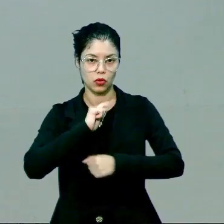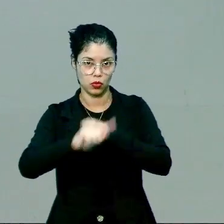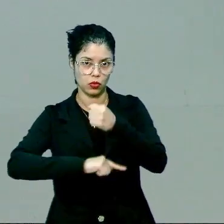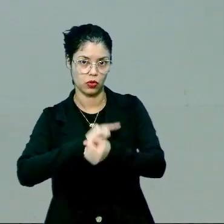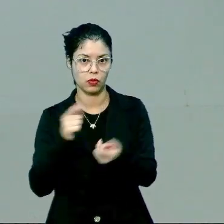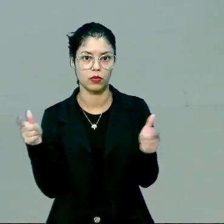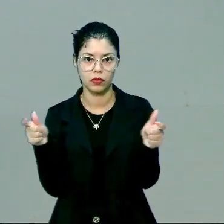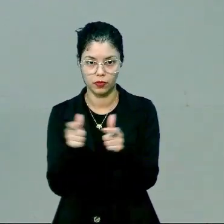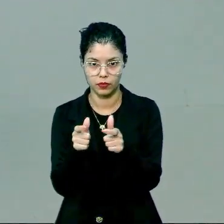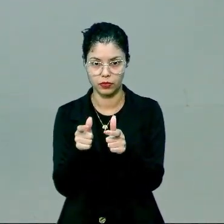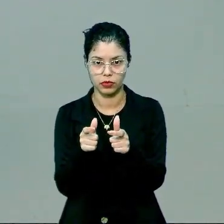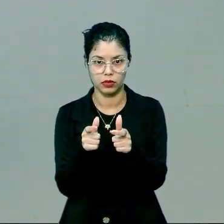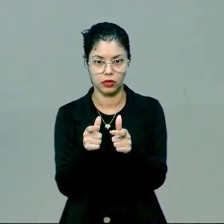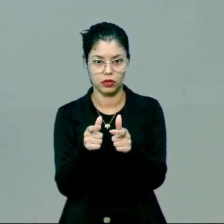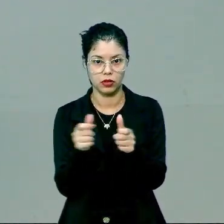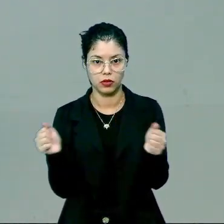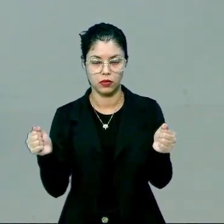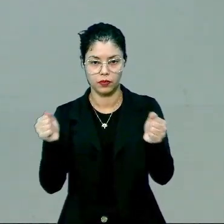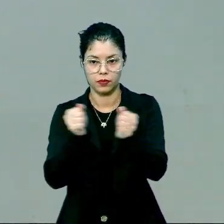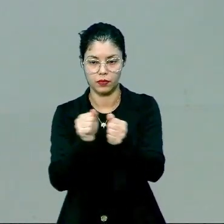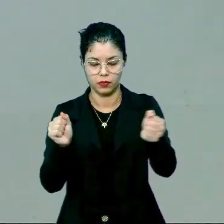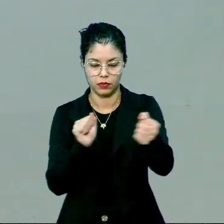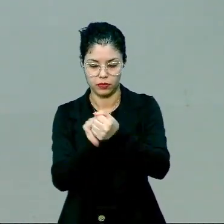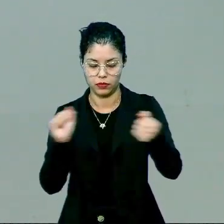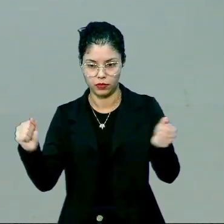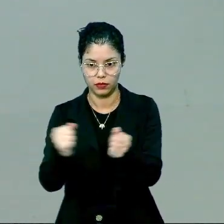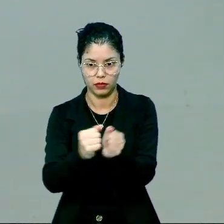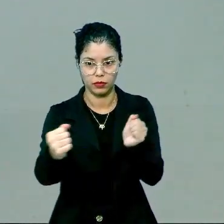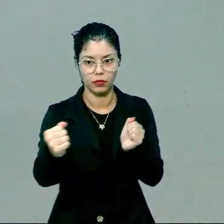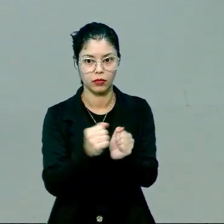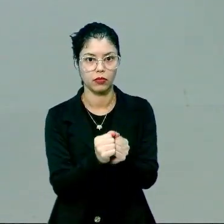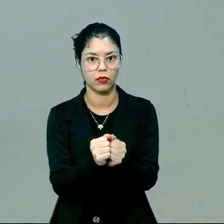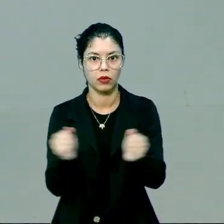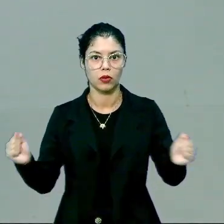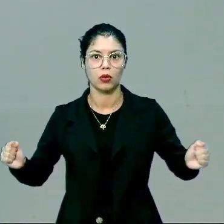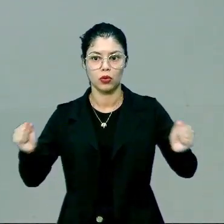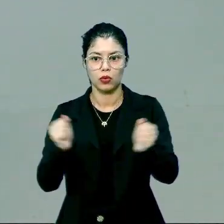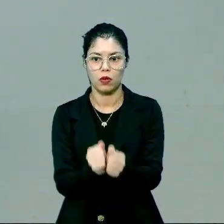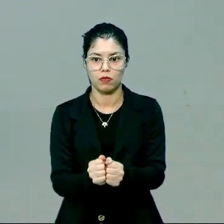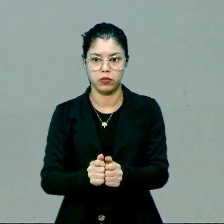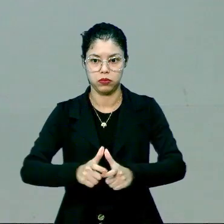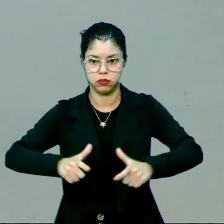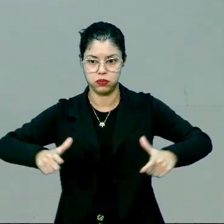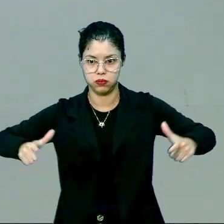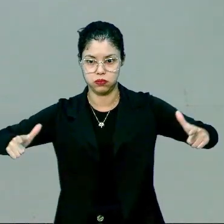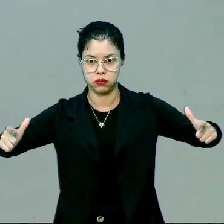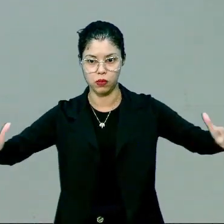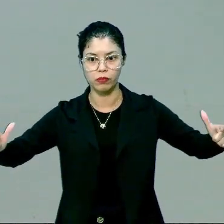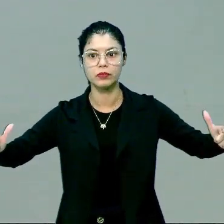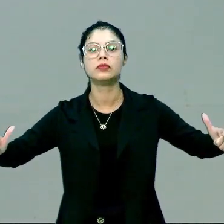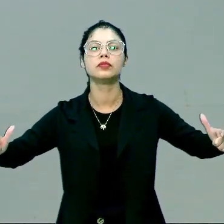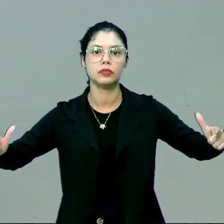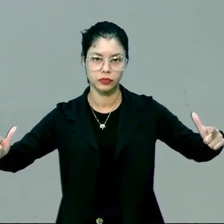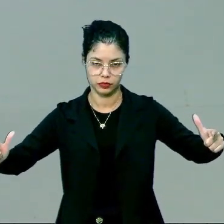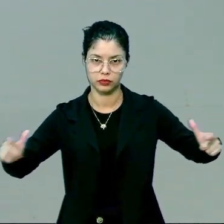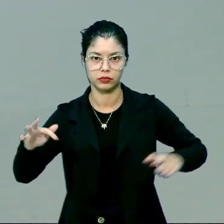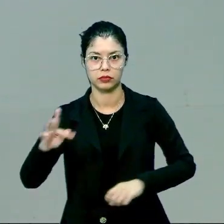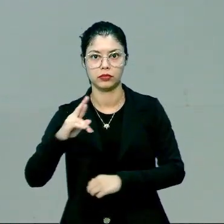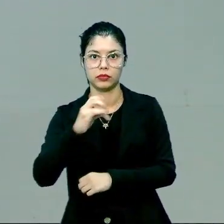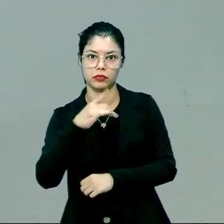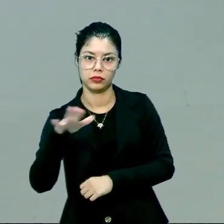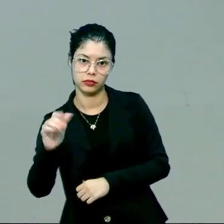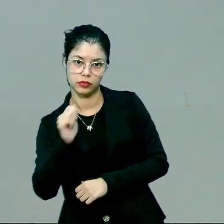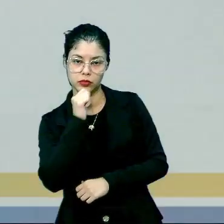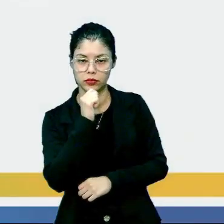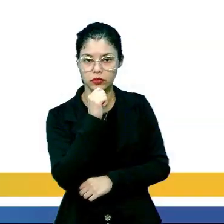átomos menores junto a esses átomos, esses átomos se unem e formam átomos maiores, fusão nuclear.